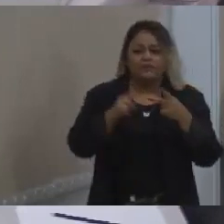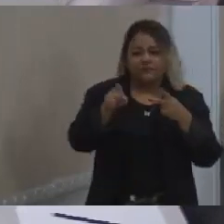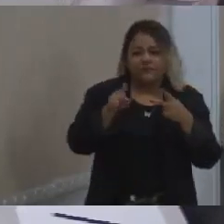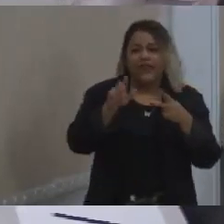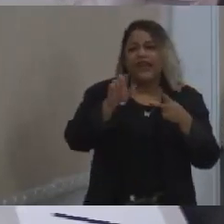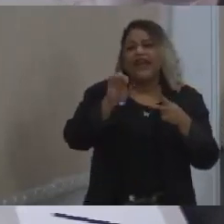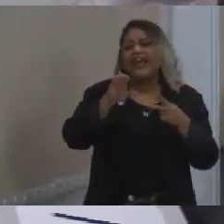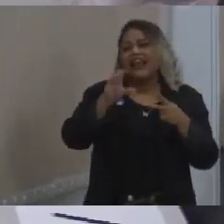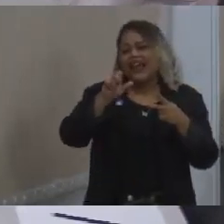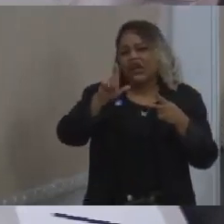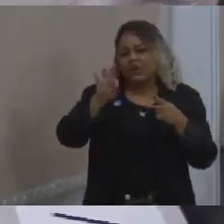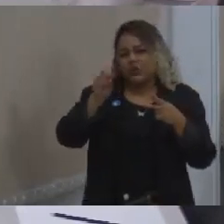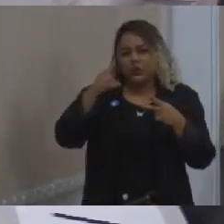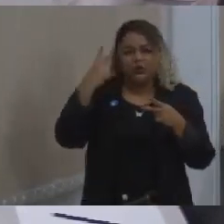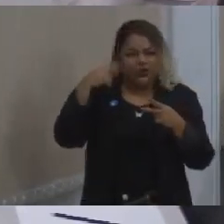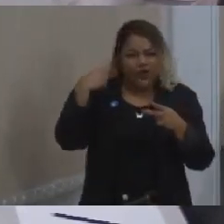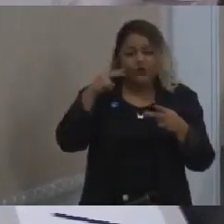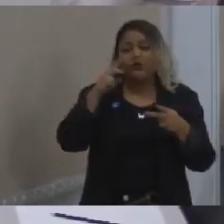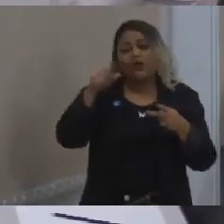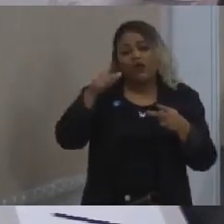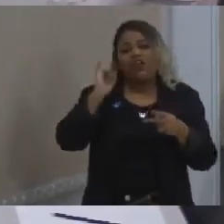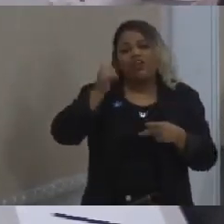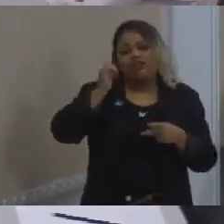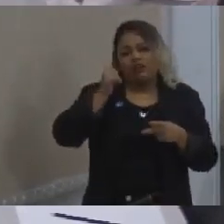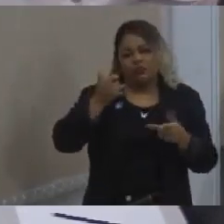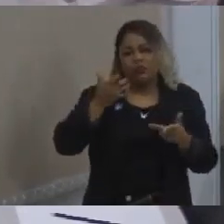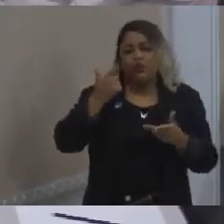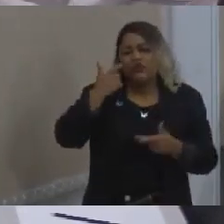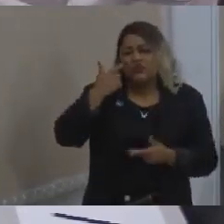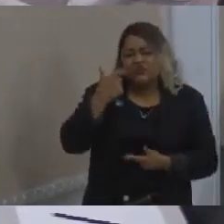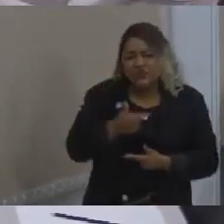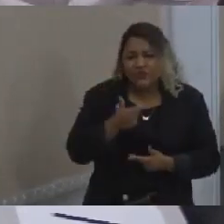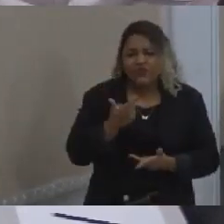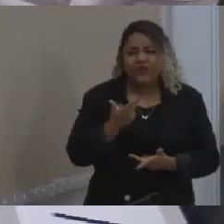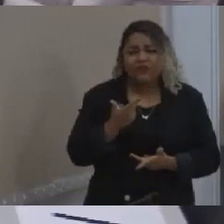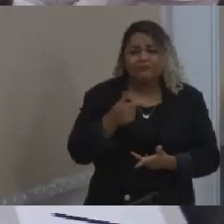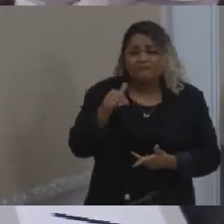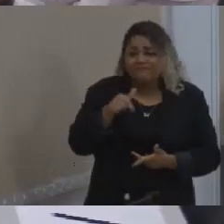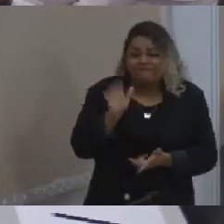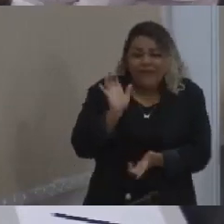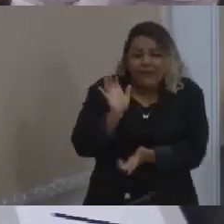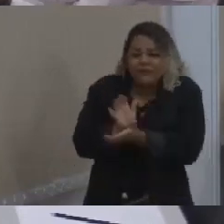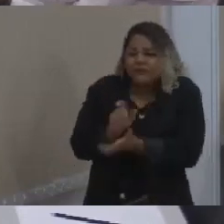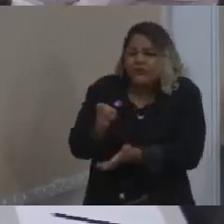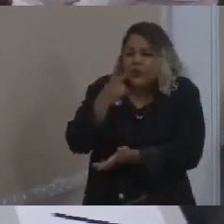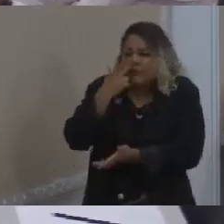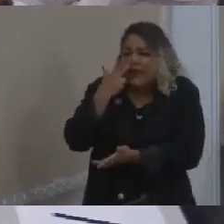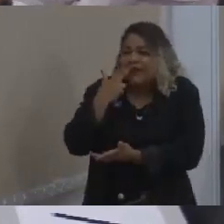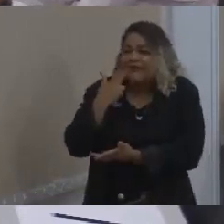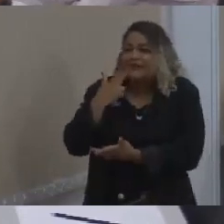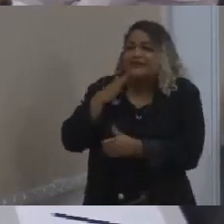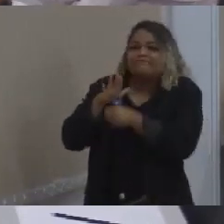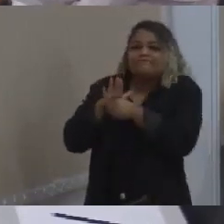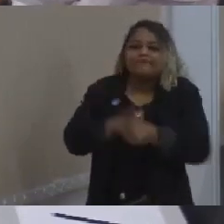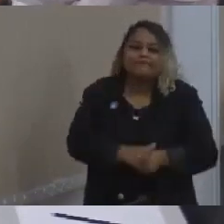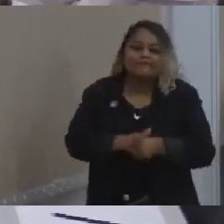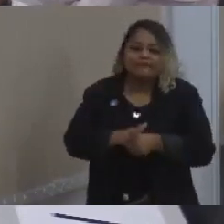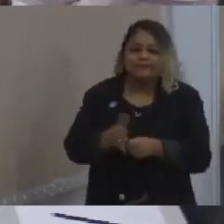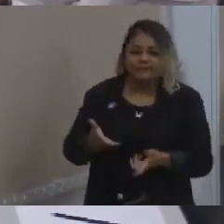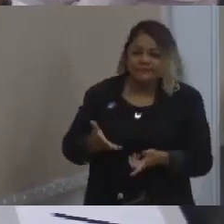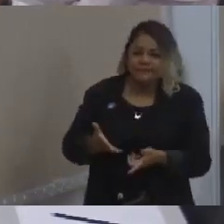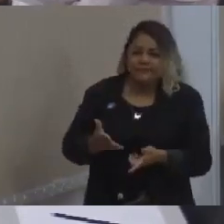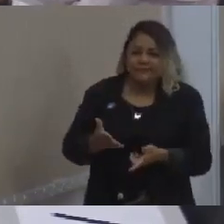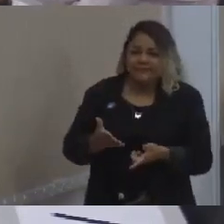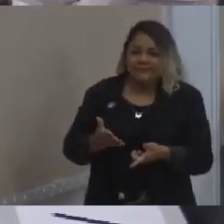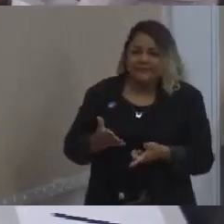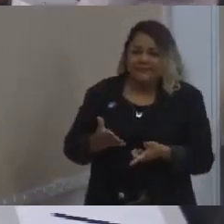assistência social está assim, massacrado, porque ele tem que agir dentre outras políticas públicas e outras pastas. E a gente não está vendo a coordenação